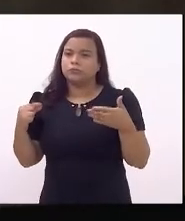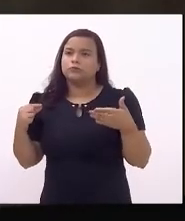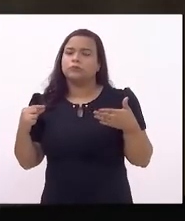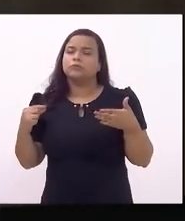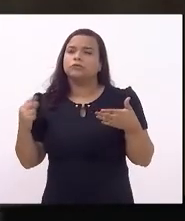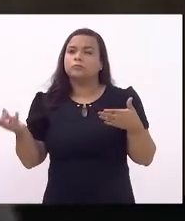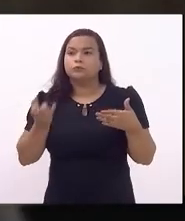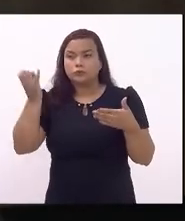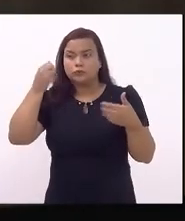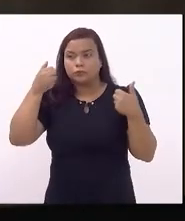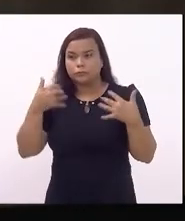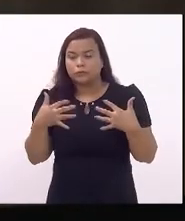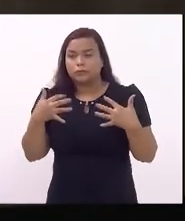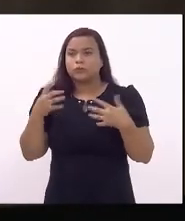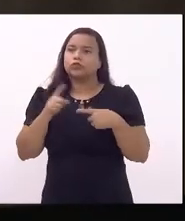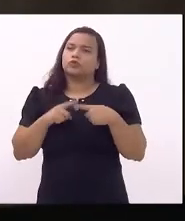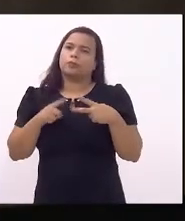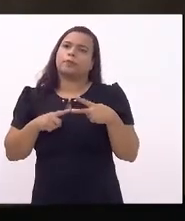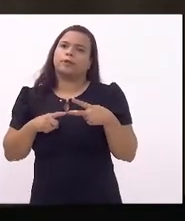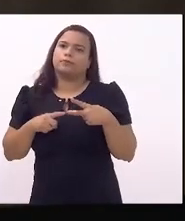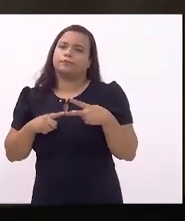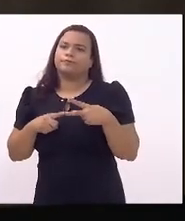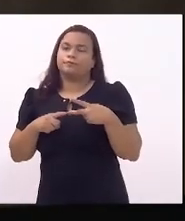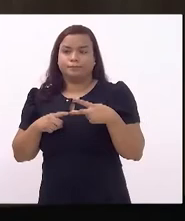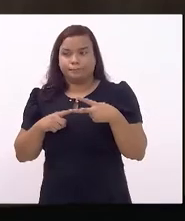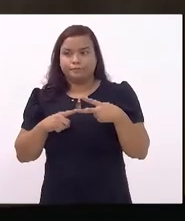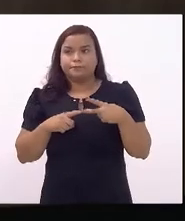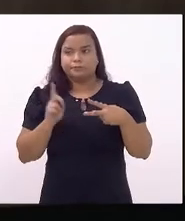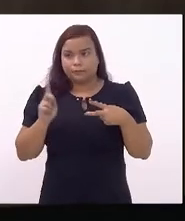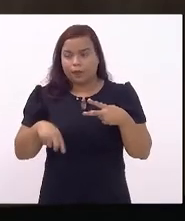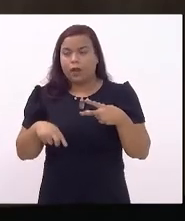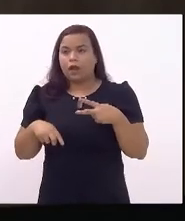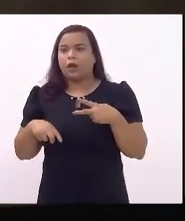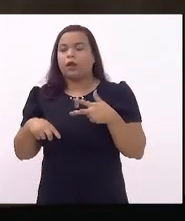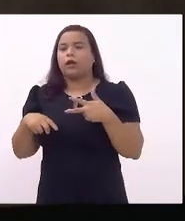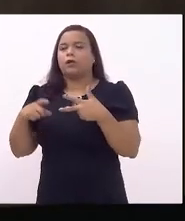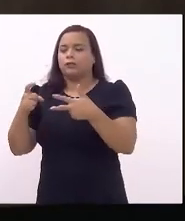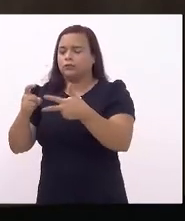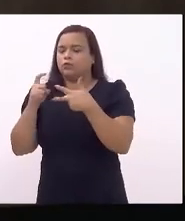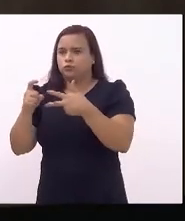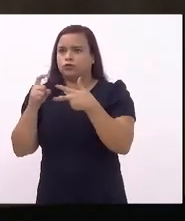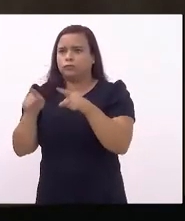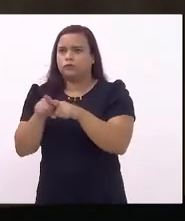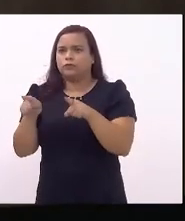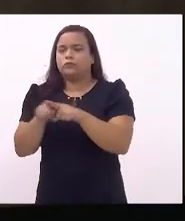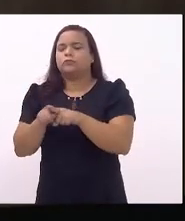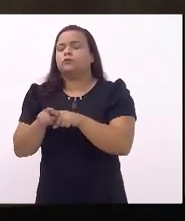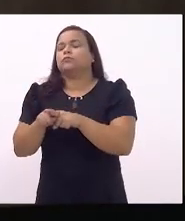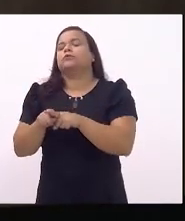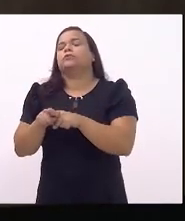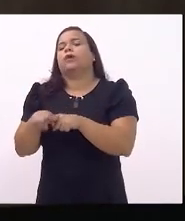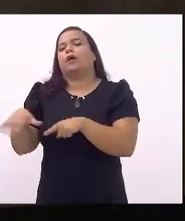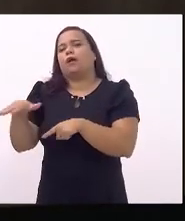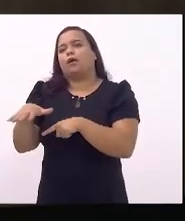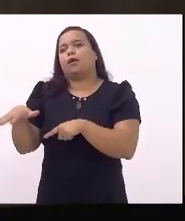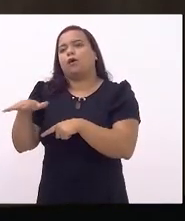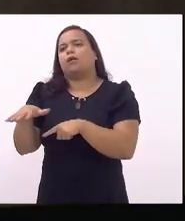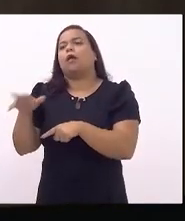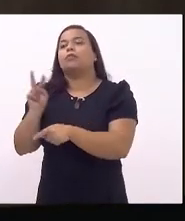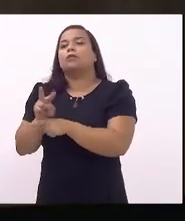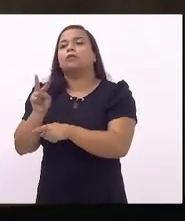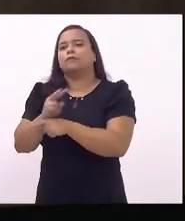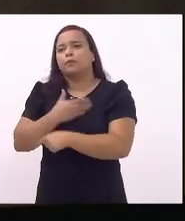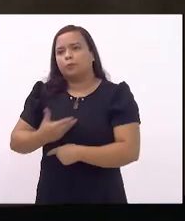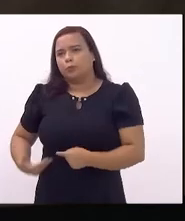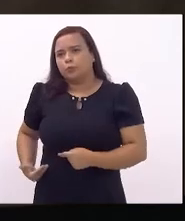acho importante, dupla do Executivo e da Defensoria Pública, que ambos